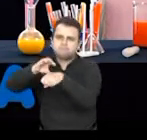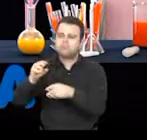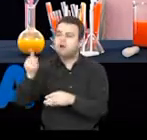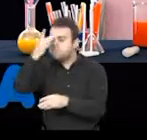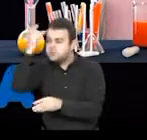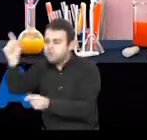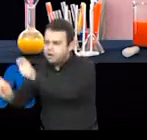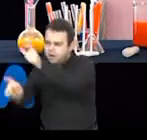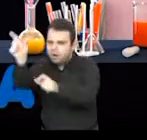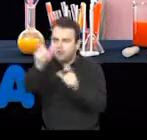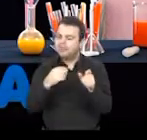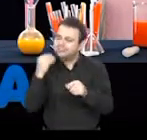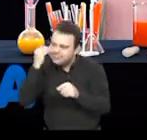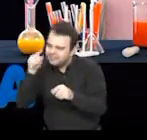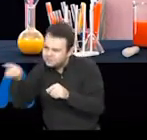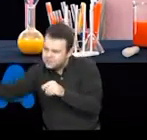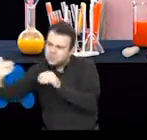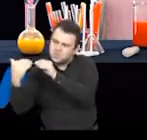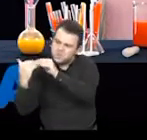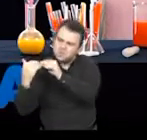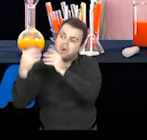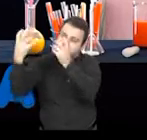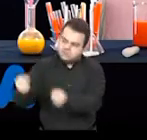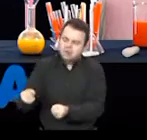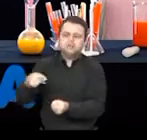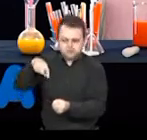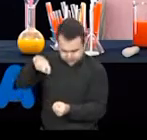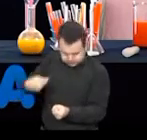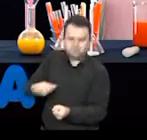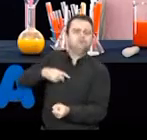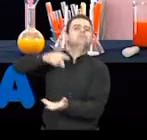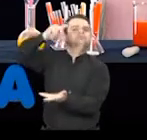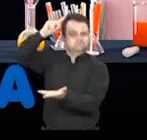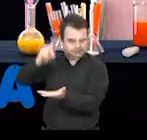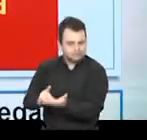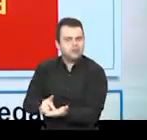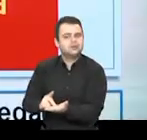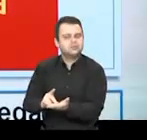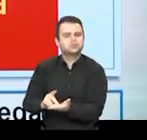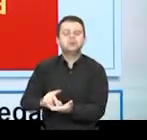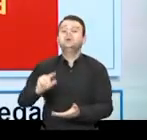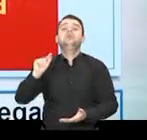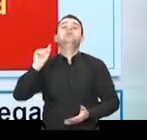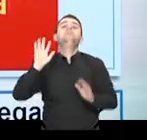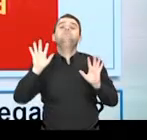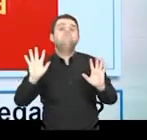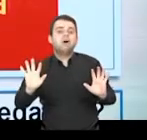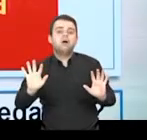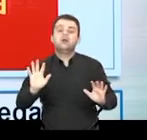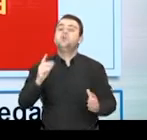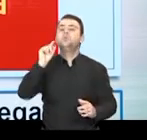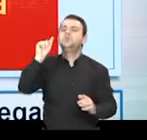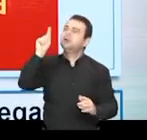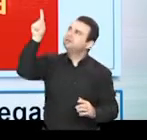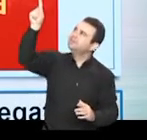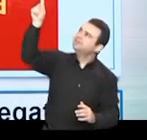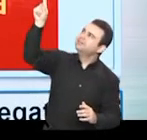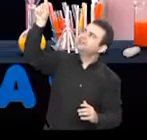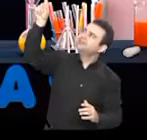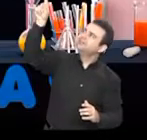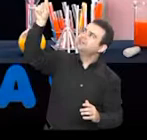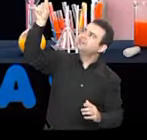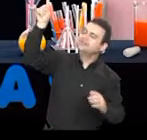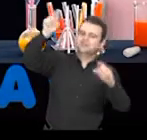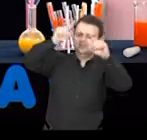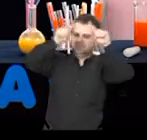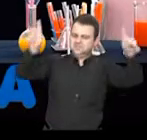convencendo as pessoas de que aquilo é verdade. E aí que vem o que nós chamamos de negacionismo científico.